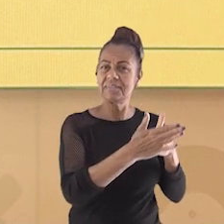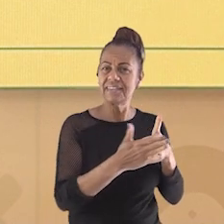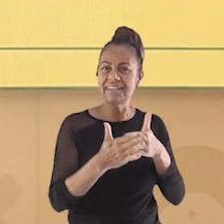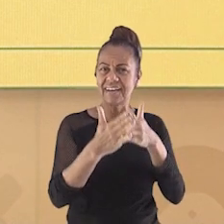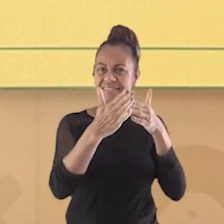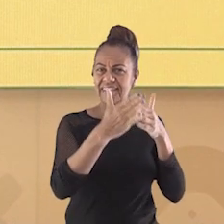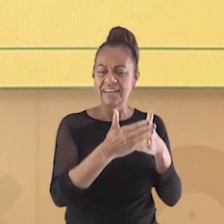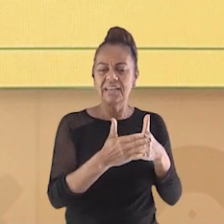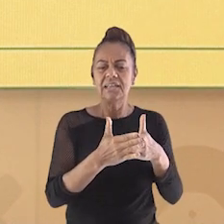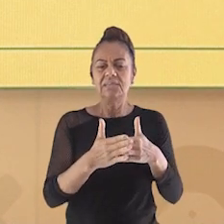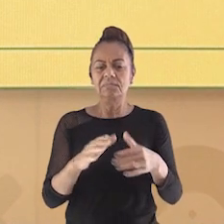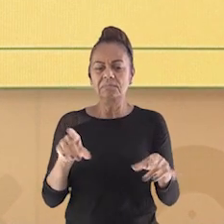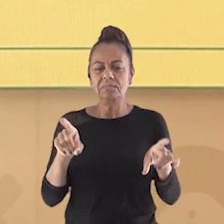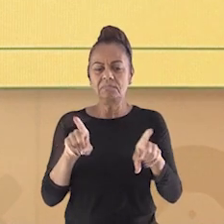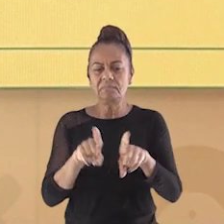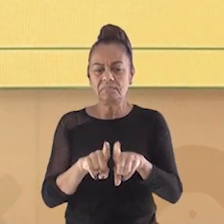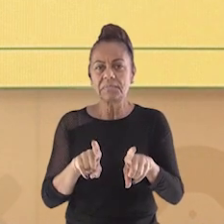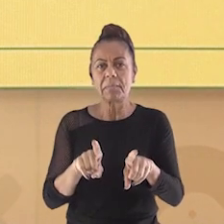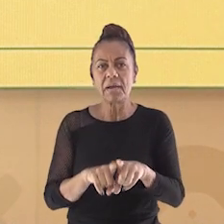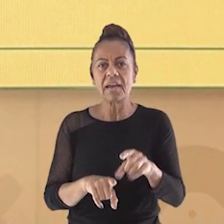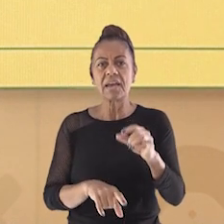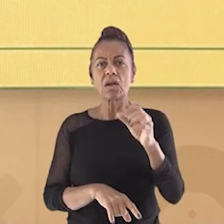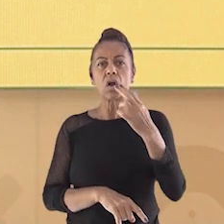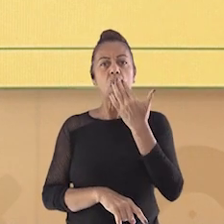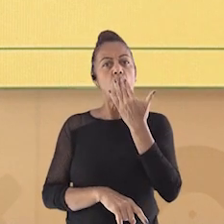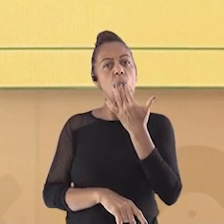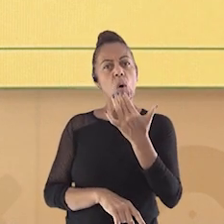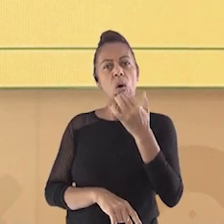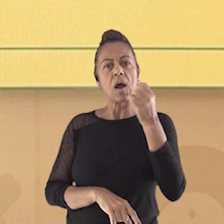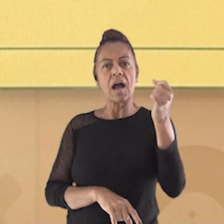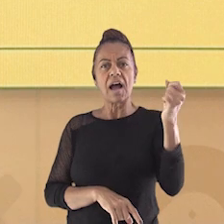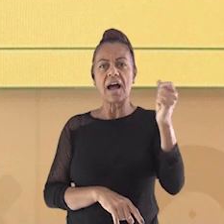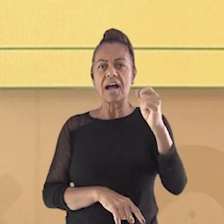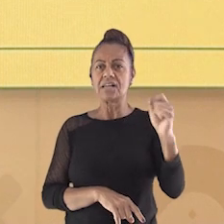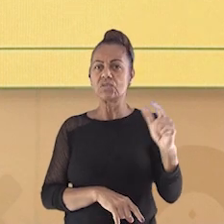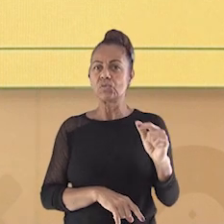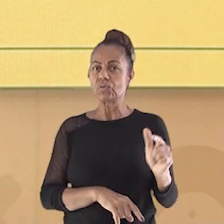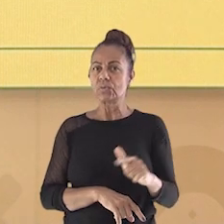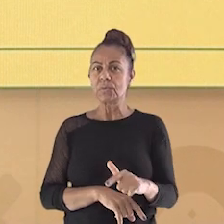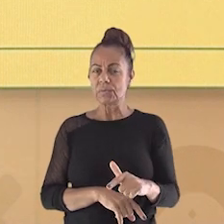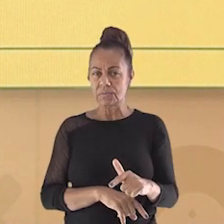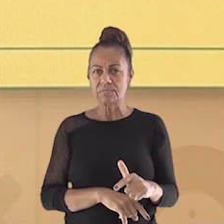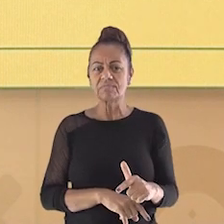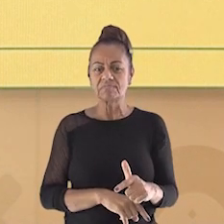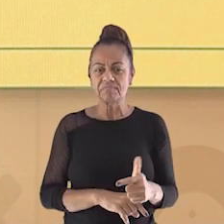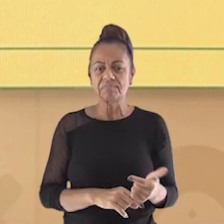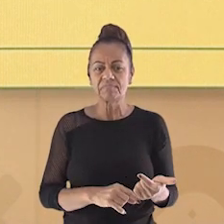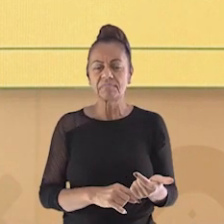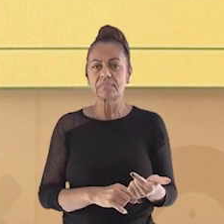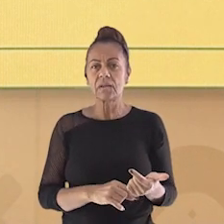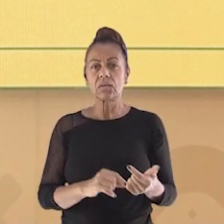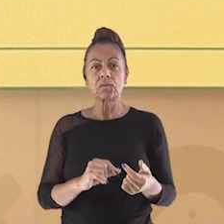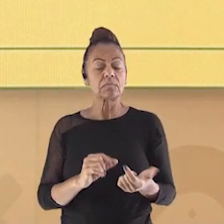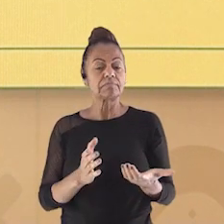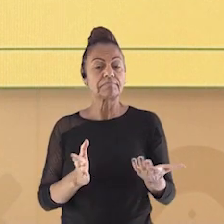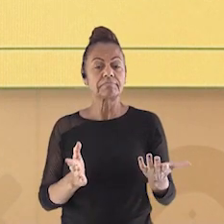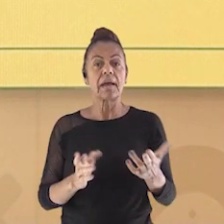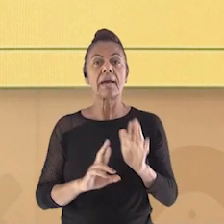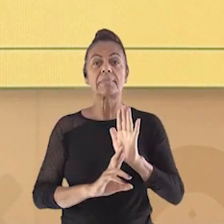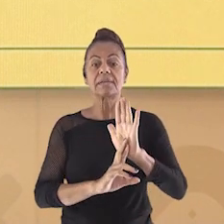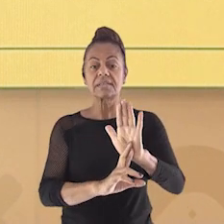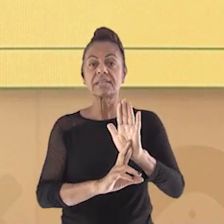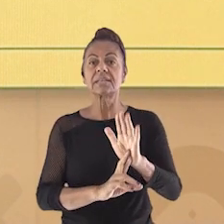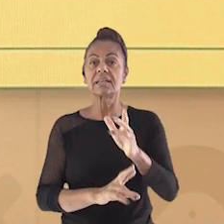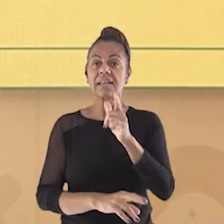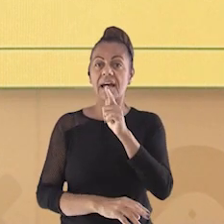elas também são elementos de convenção cartográfica, como quando usamos apenas azul nos mapas para